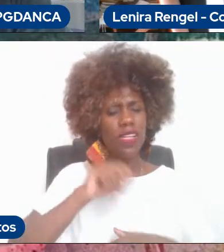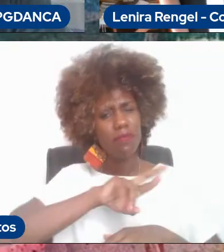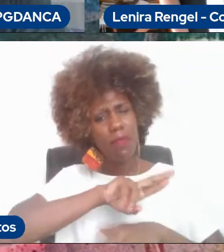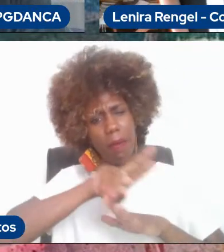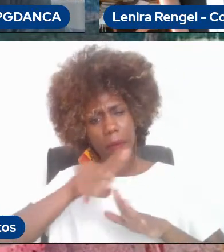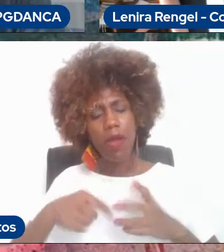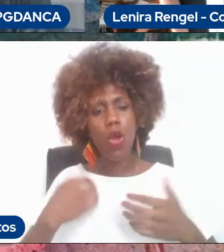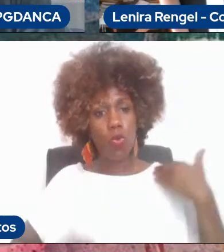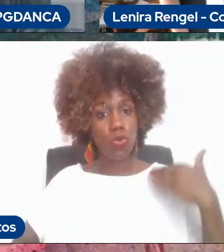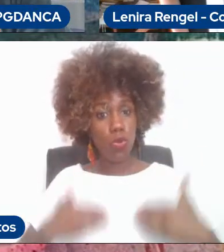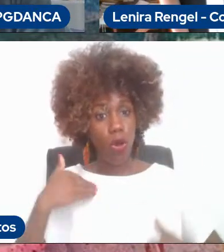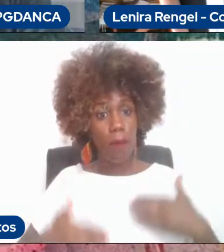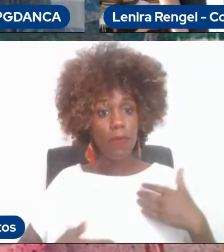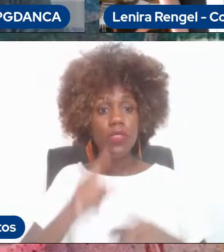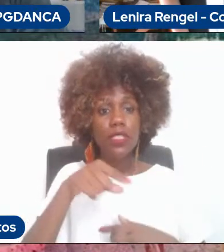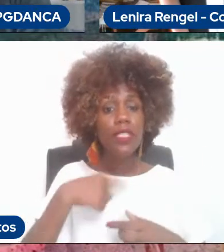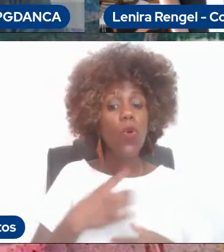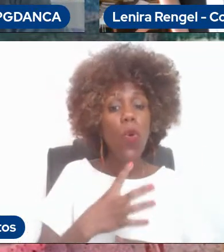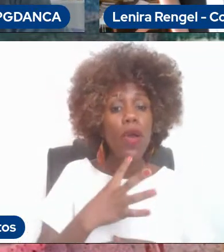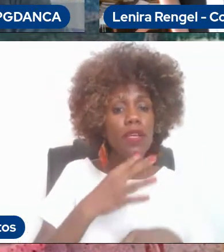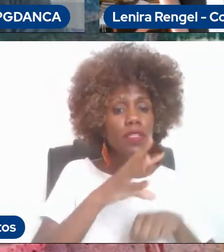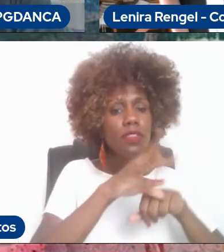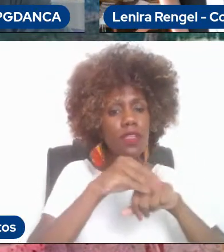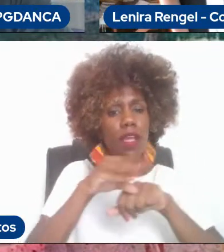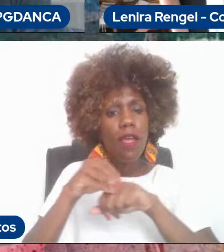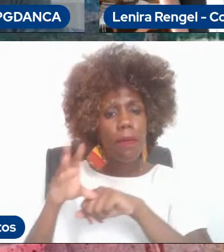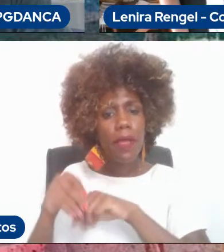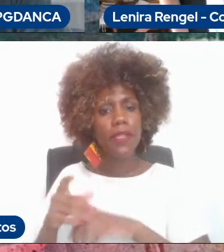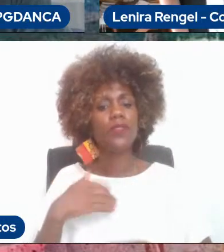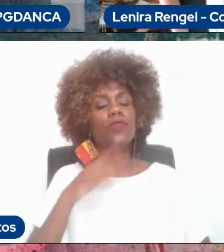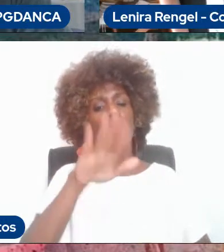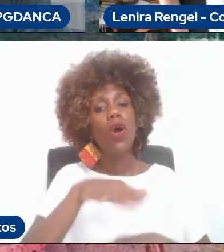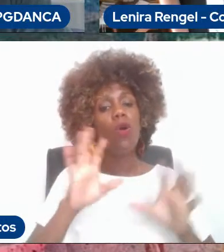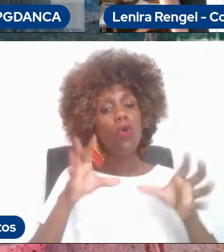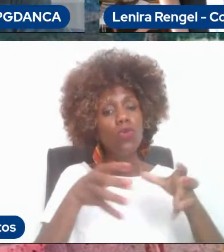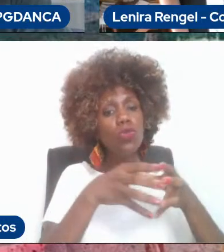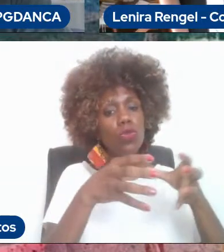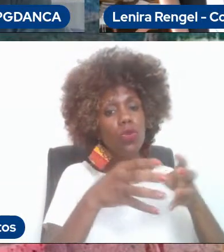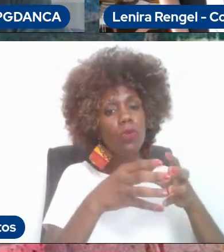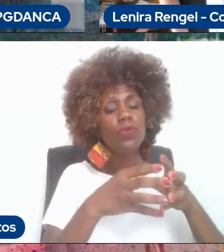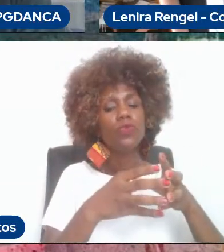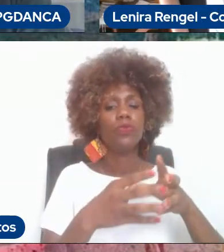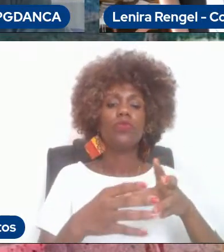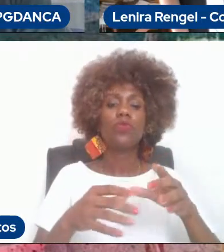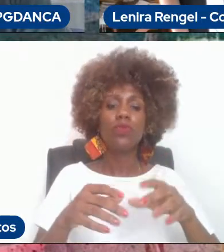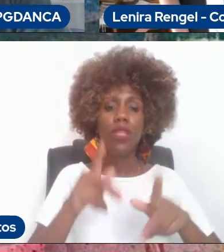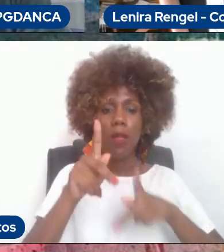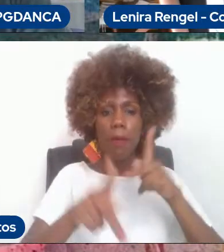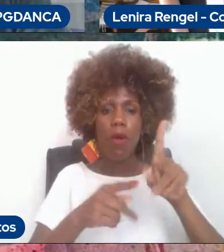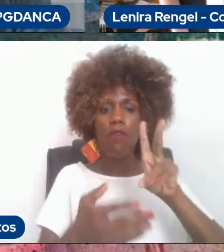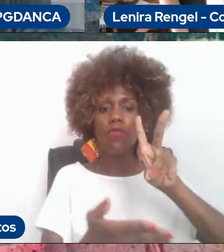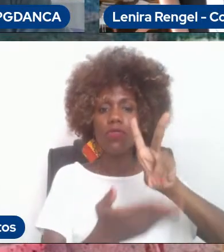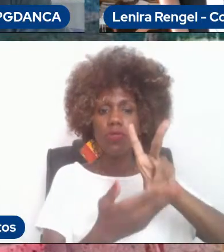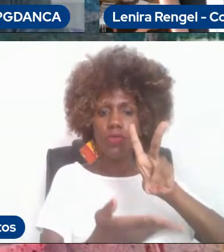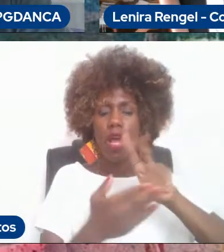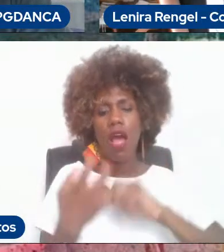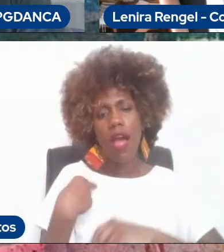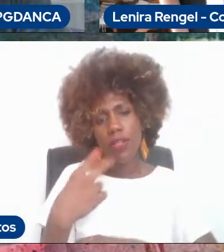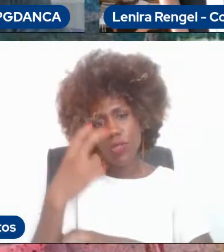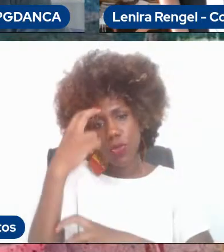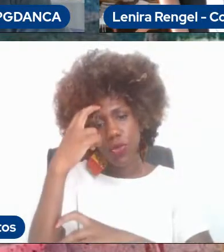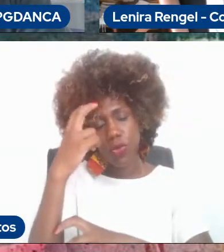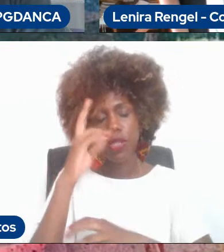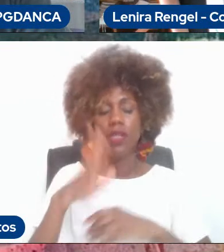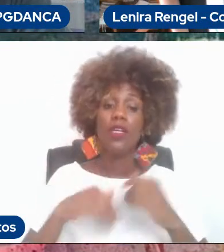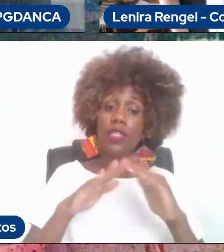de conhecimento, os povos originários, as cosmos percepções e as culturas, os estudos de gênero,